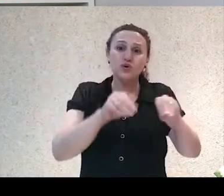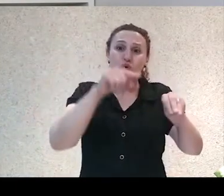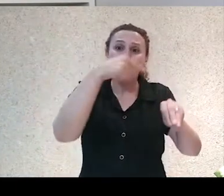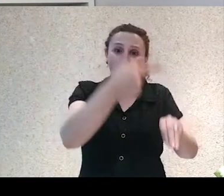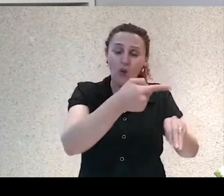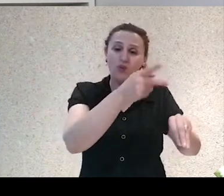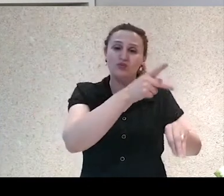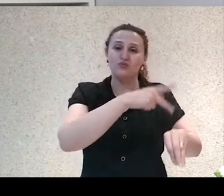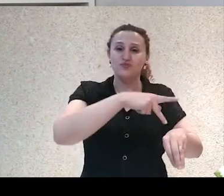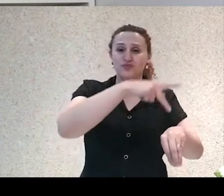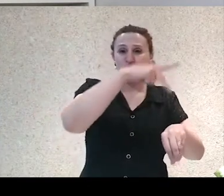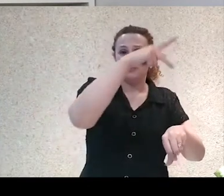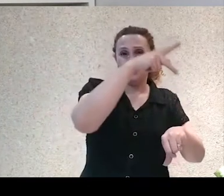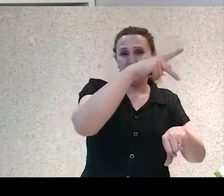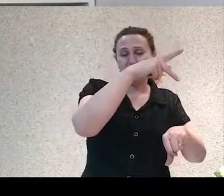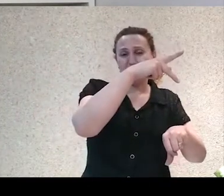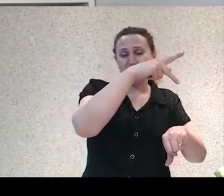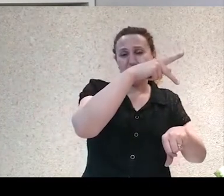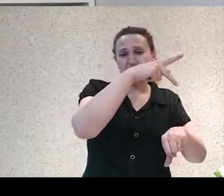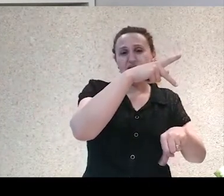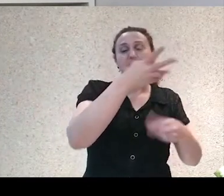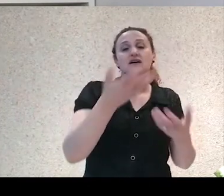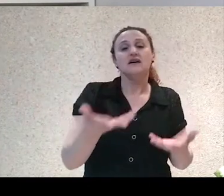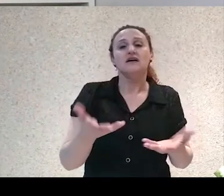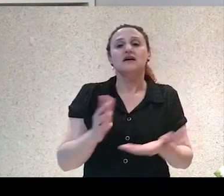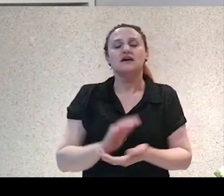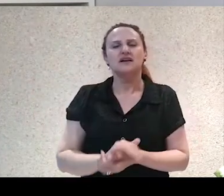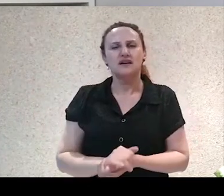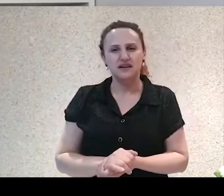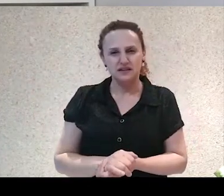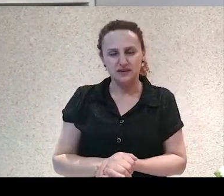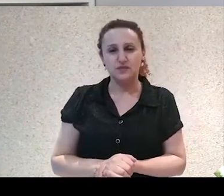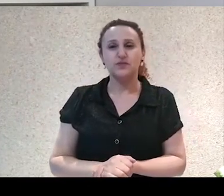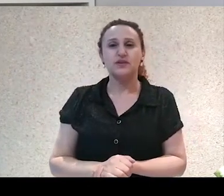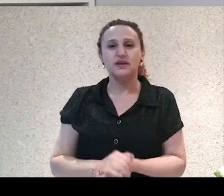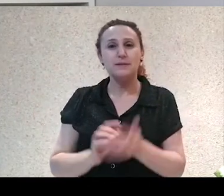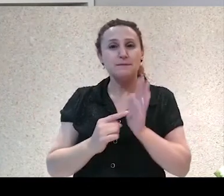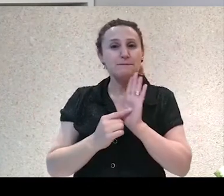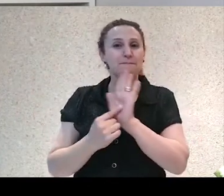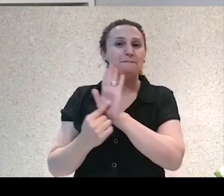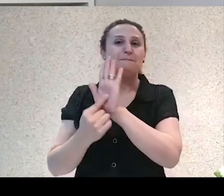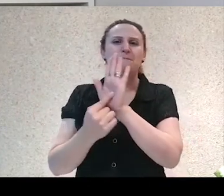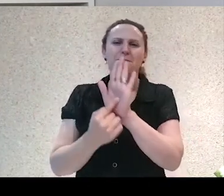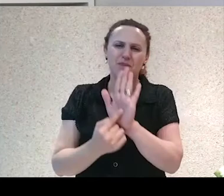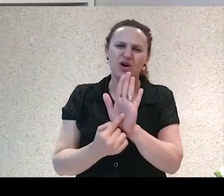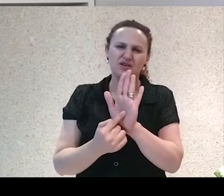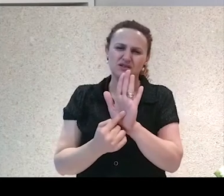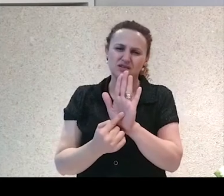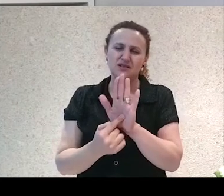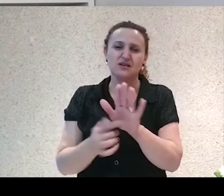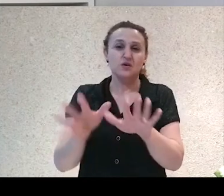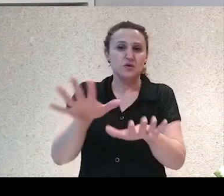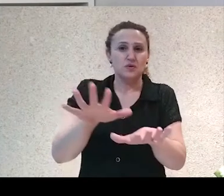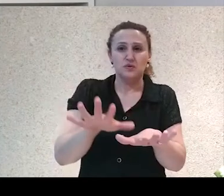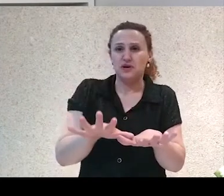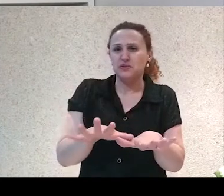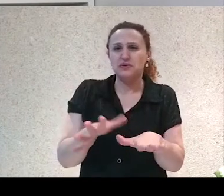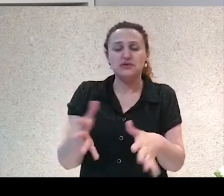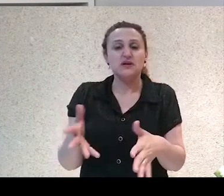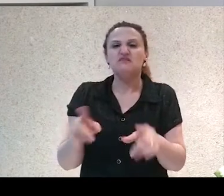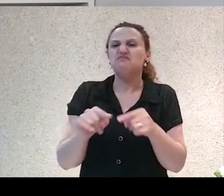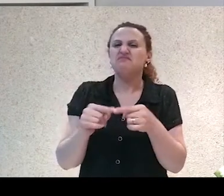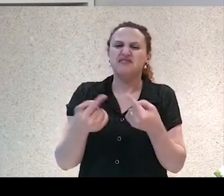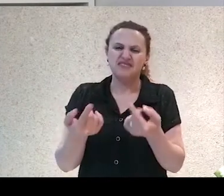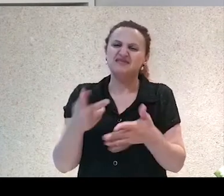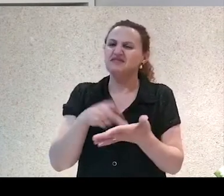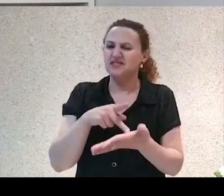situação melhor, num país que oferece muito, que parece oferecer muito, que na verdade entrega muito pouco. Essa protagonista, ela vai pros Estados Unidos,